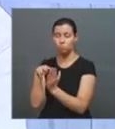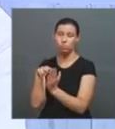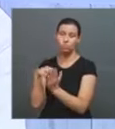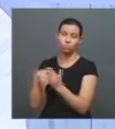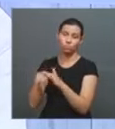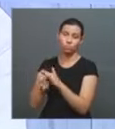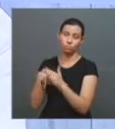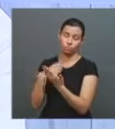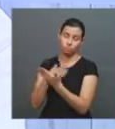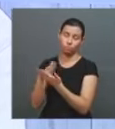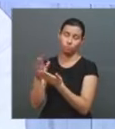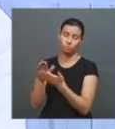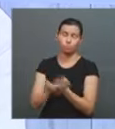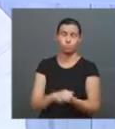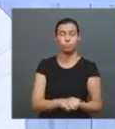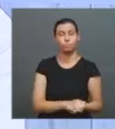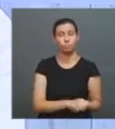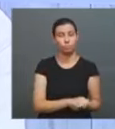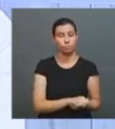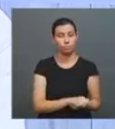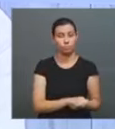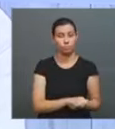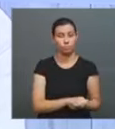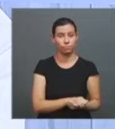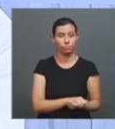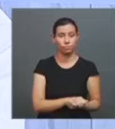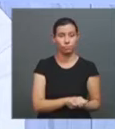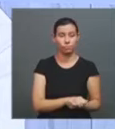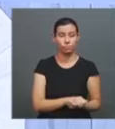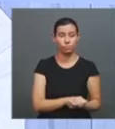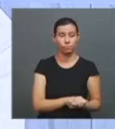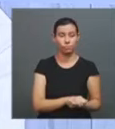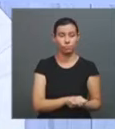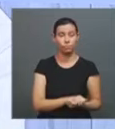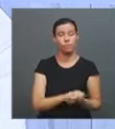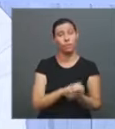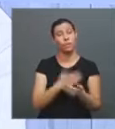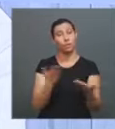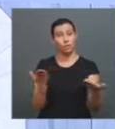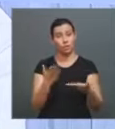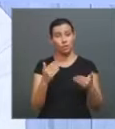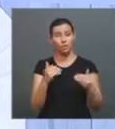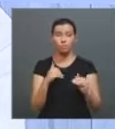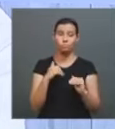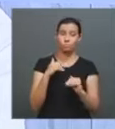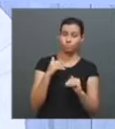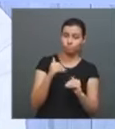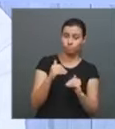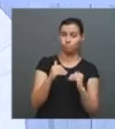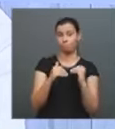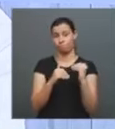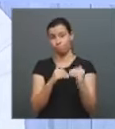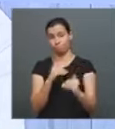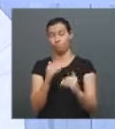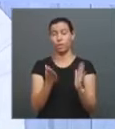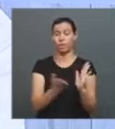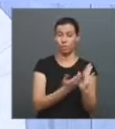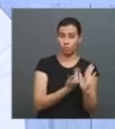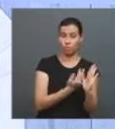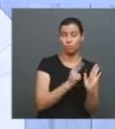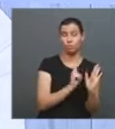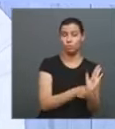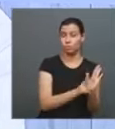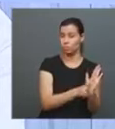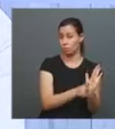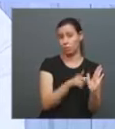Então, eu acho que isso aqui está no processo. O livro não vai morrer, sempre